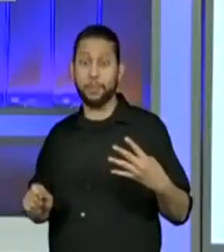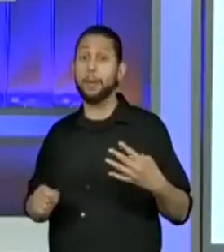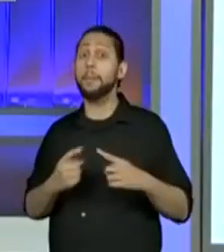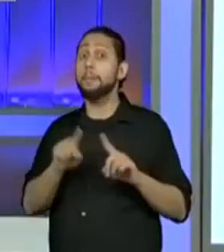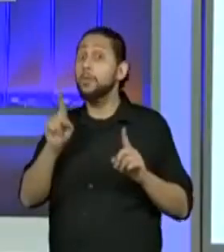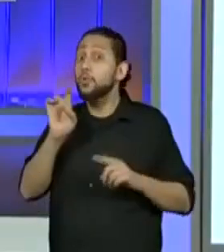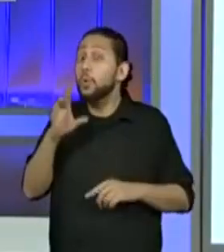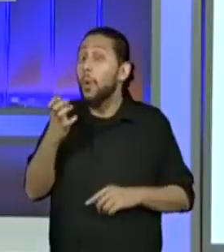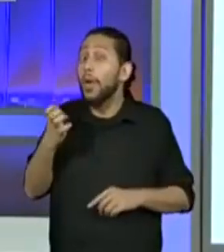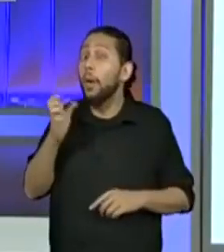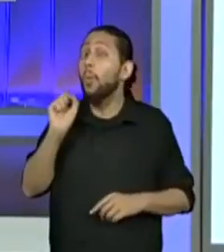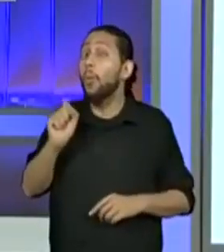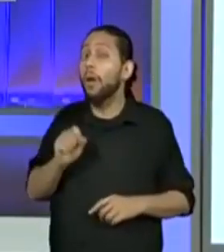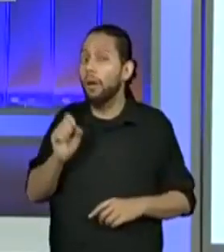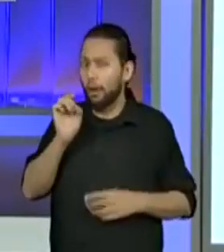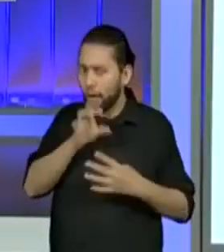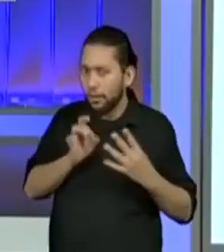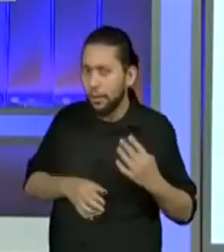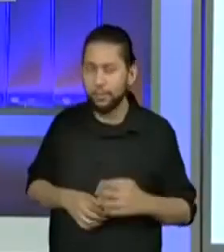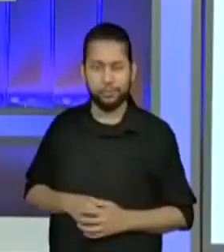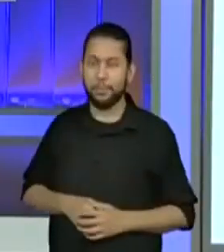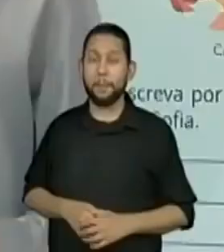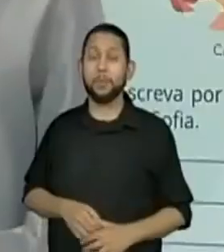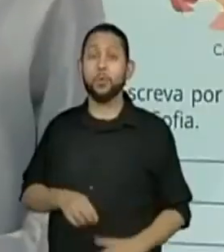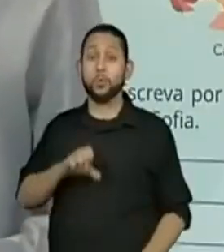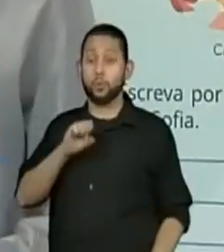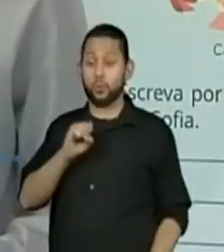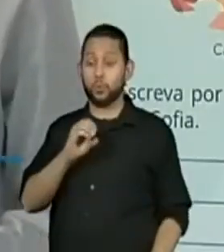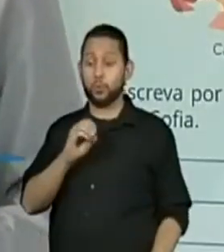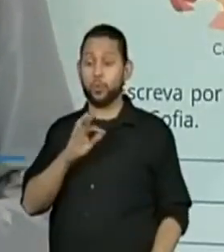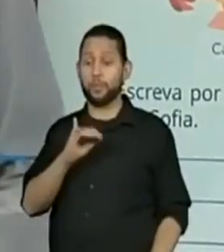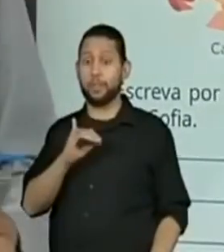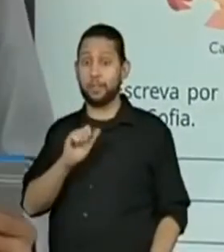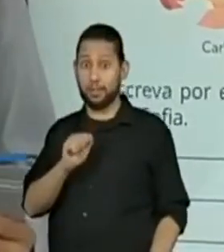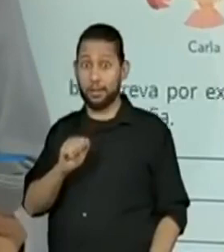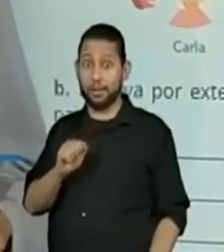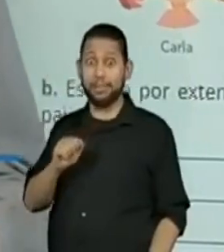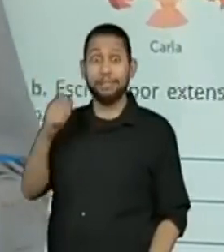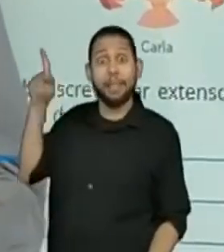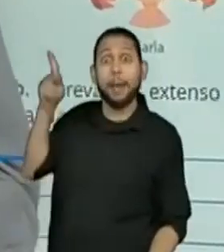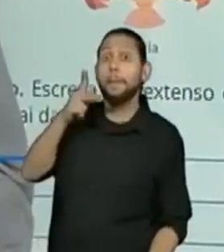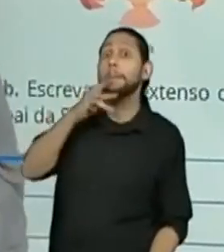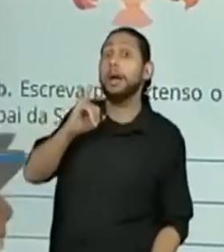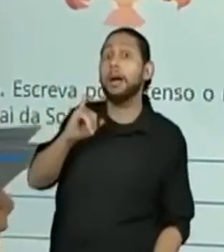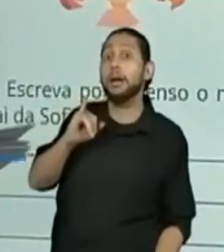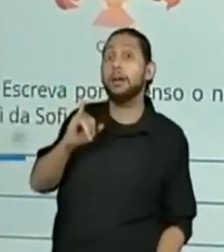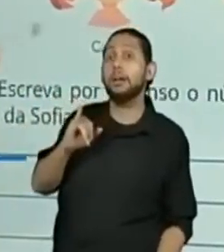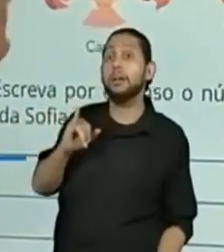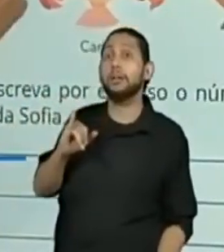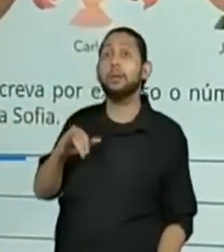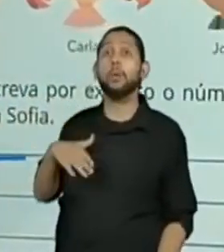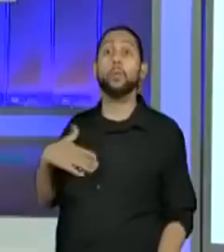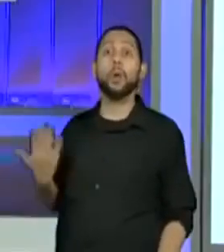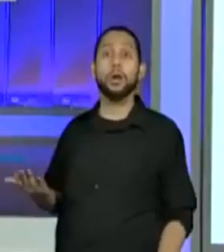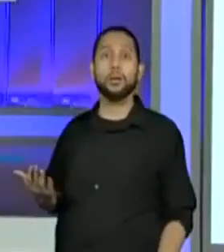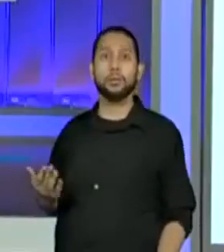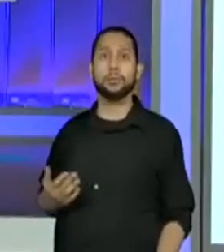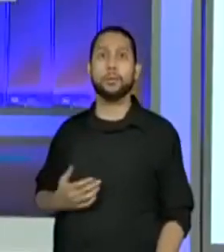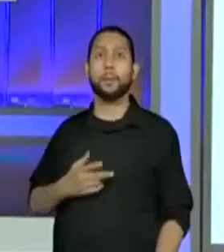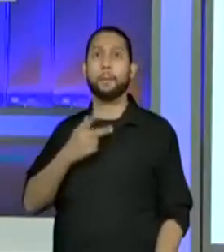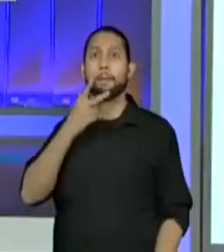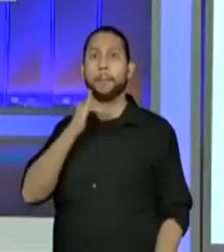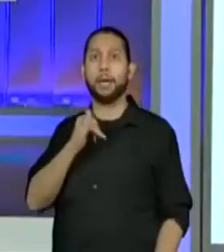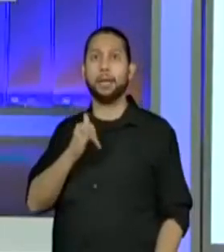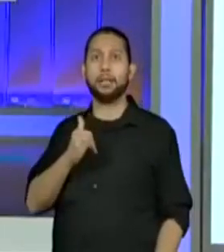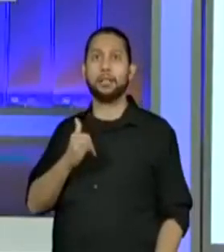pai da Sofia. O pai da Sofia mede quanto, então? Vamos observar. O pai da Sofia.